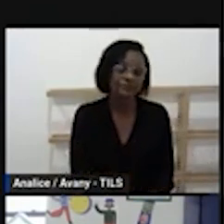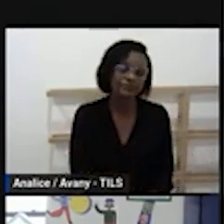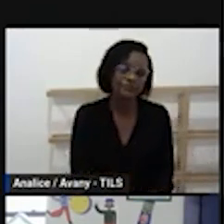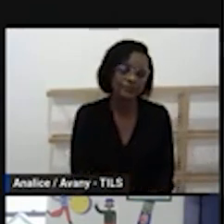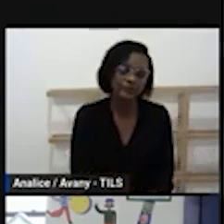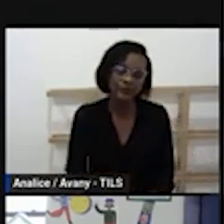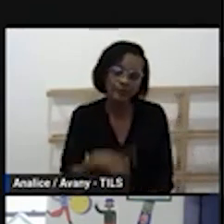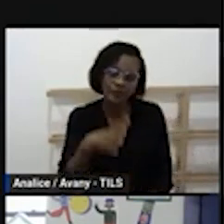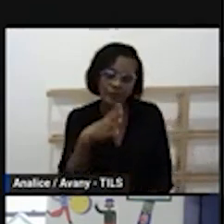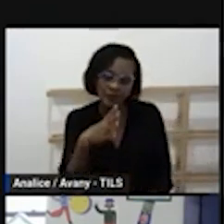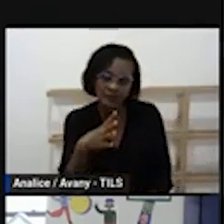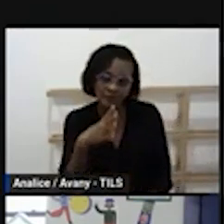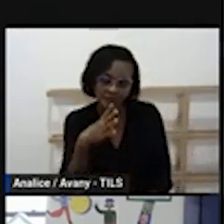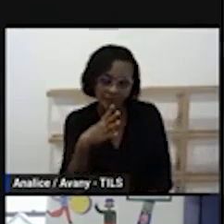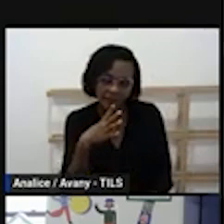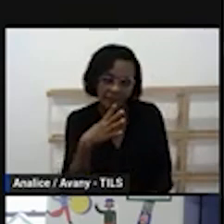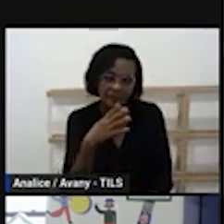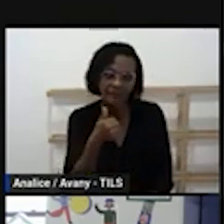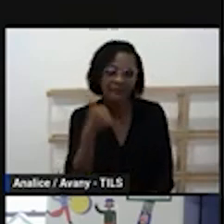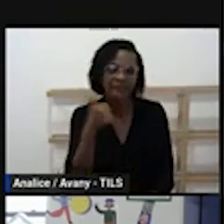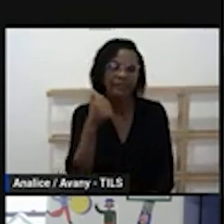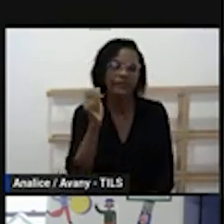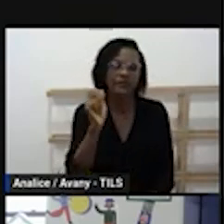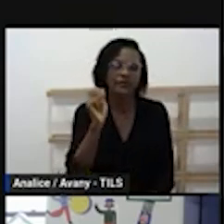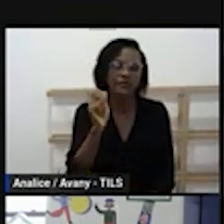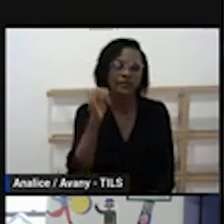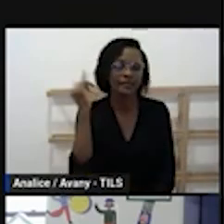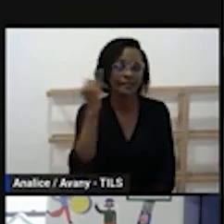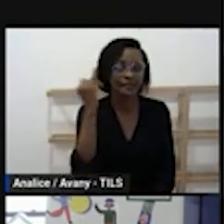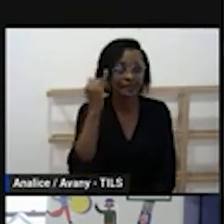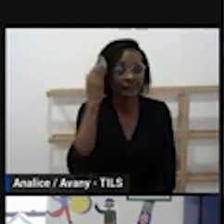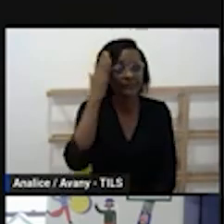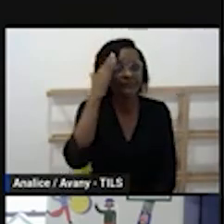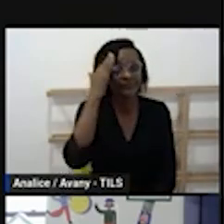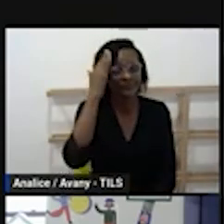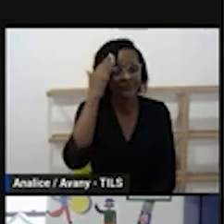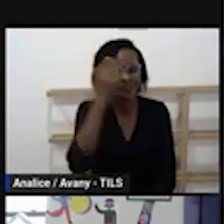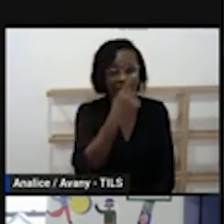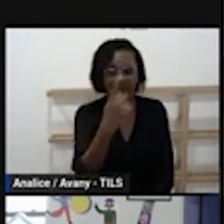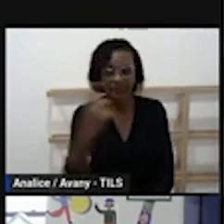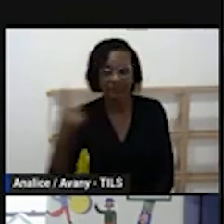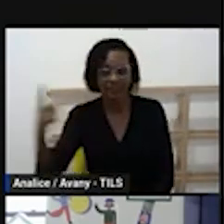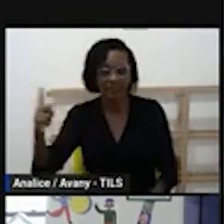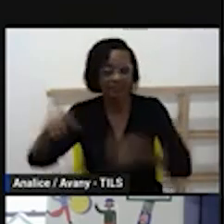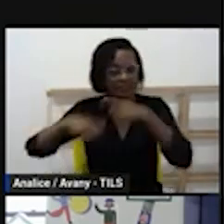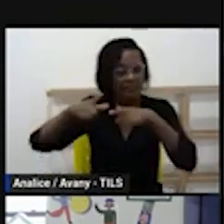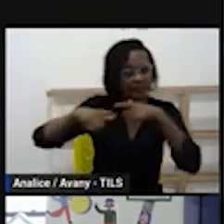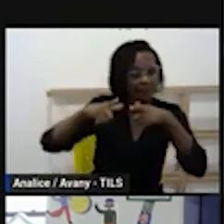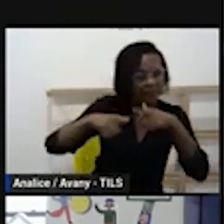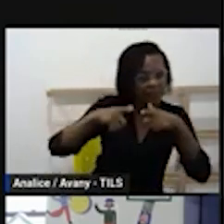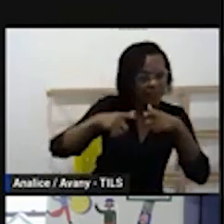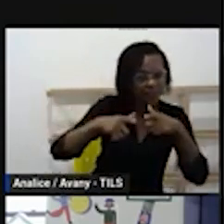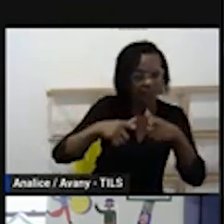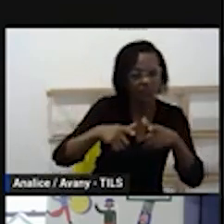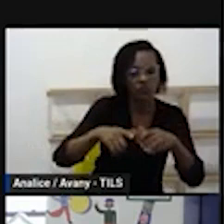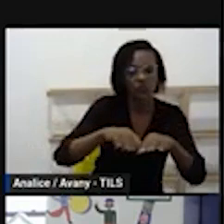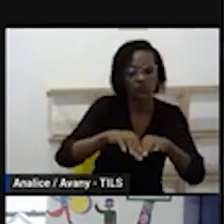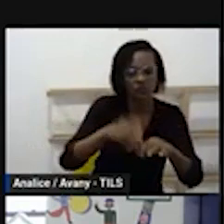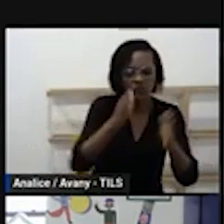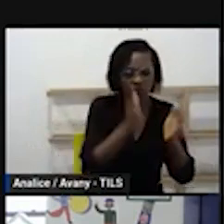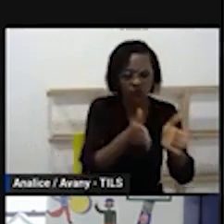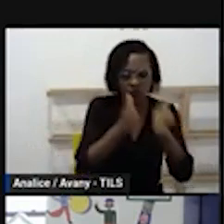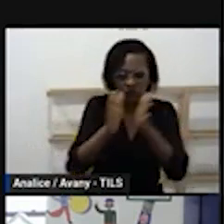conhecer e saber a importância de cada tempo de trabalho para sabê-lo distribuí-los da melhor forma